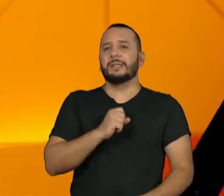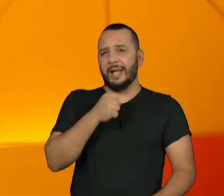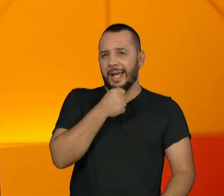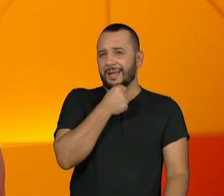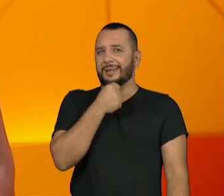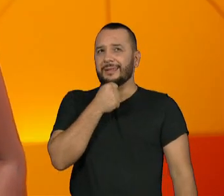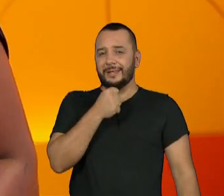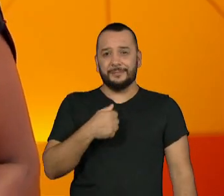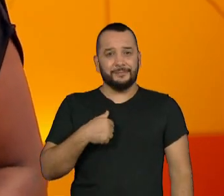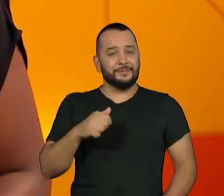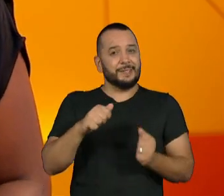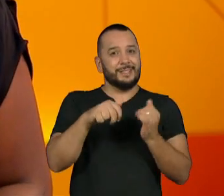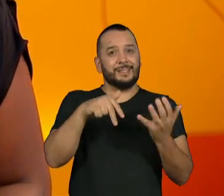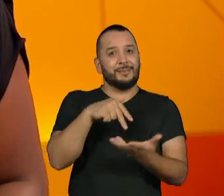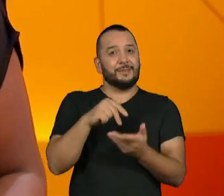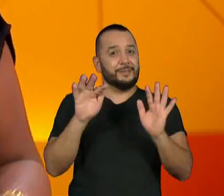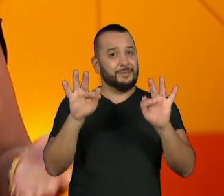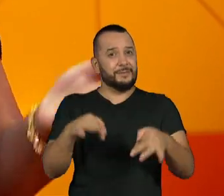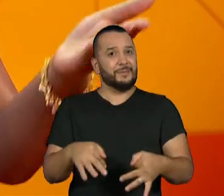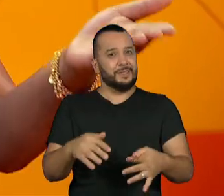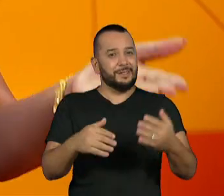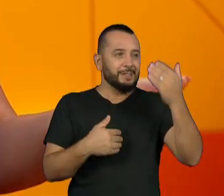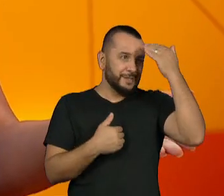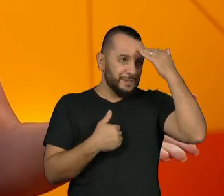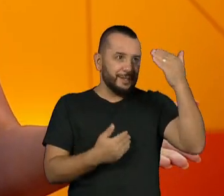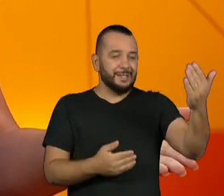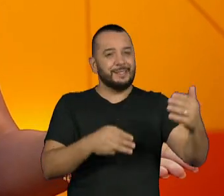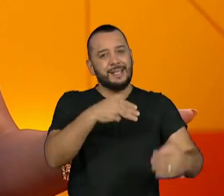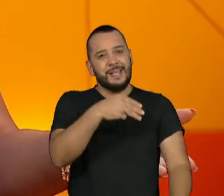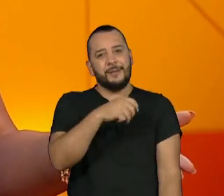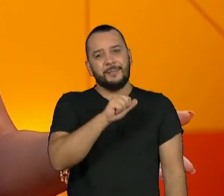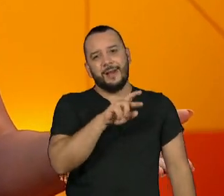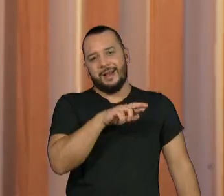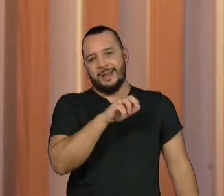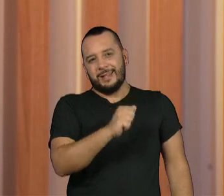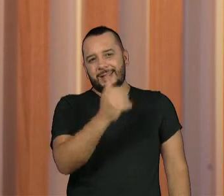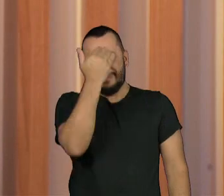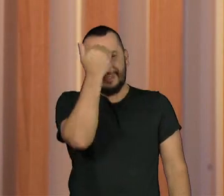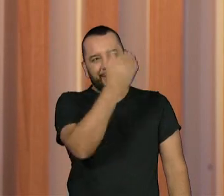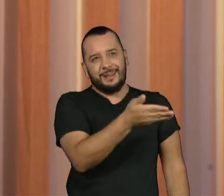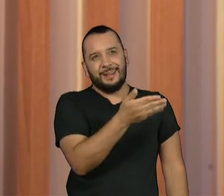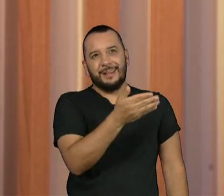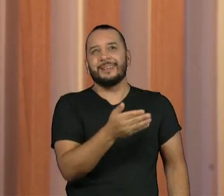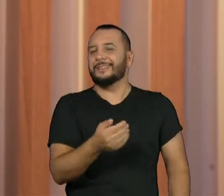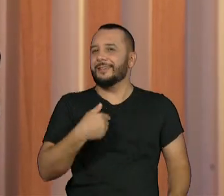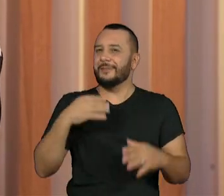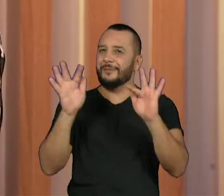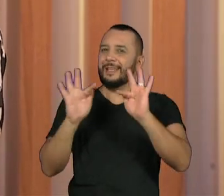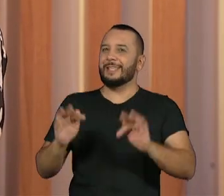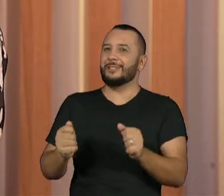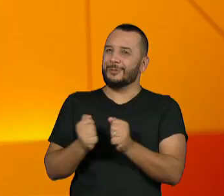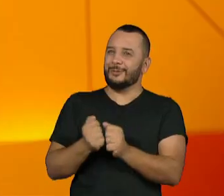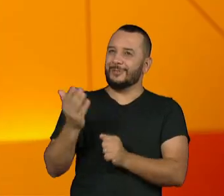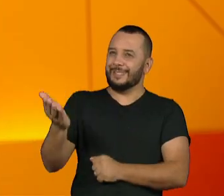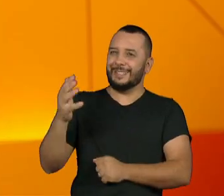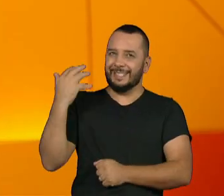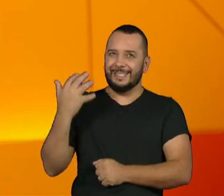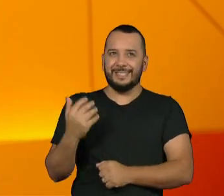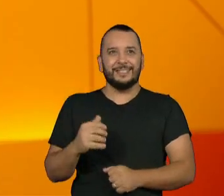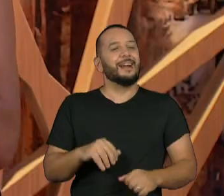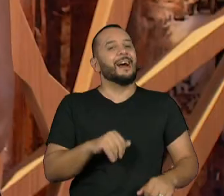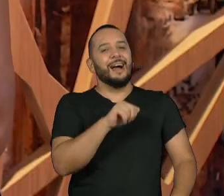Estação Livre vai ficando por aqui. Eu quero agradecer a Mara. Muito obrigada. Feliz demais de estar aqui com você, Cris. Obrigada,